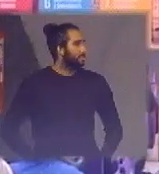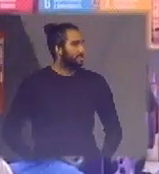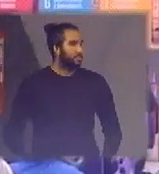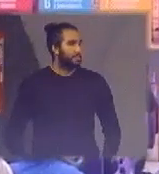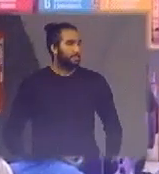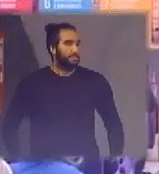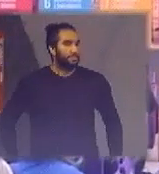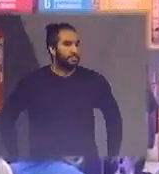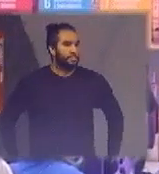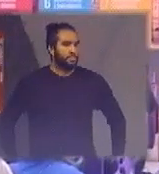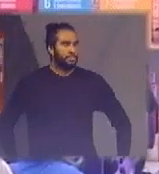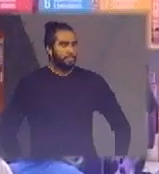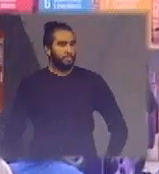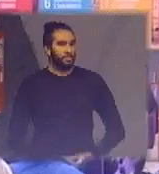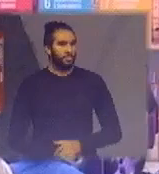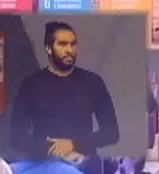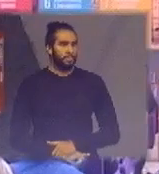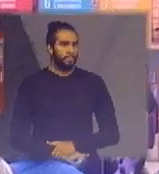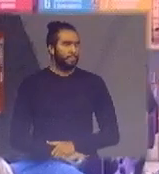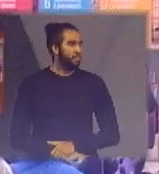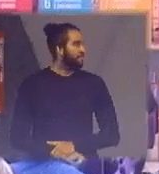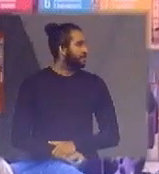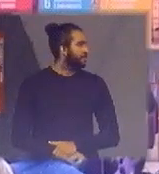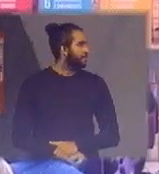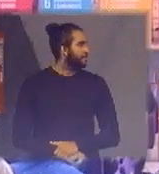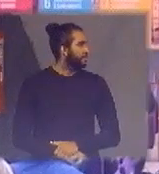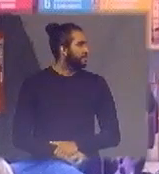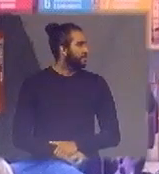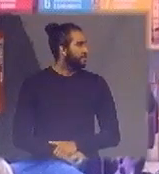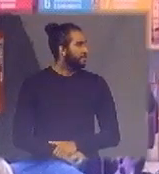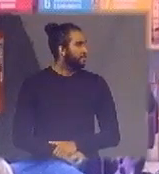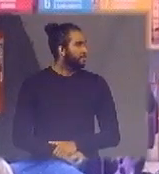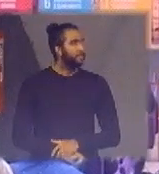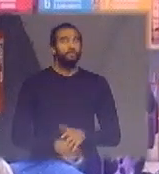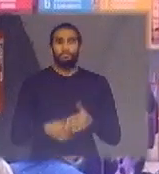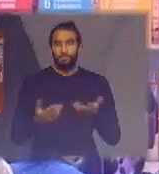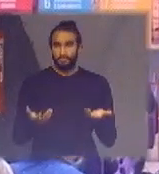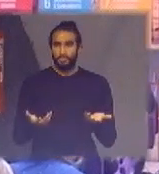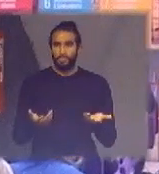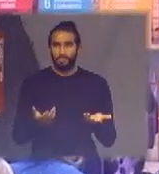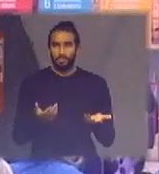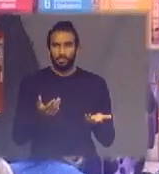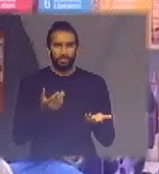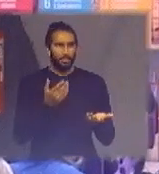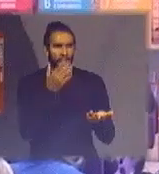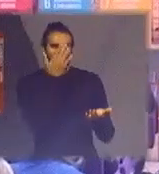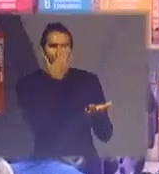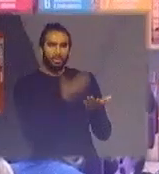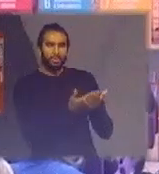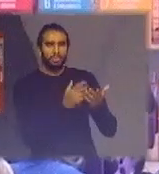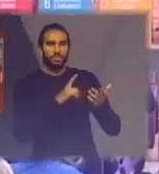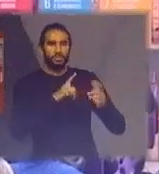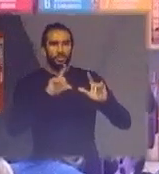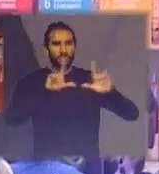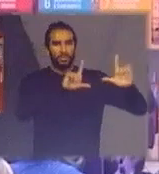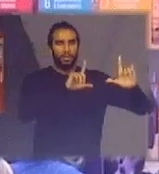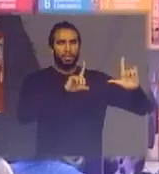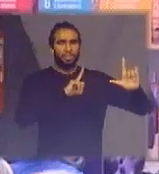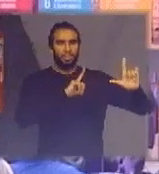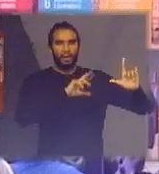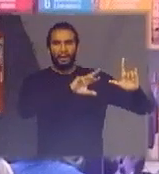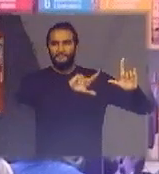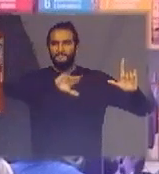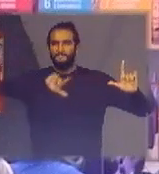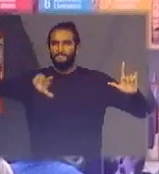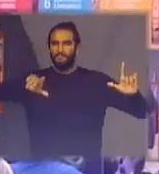e o que precisa ser feito para fomentar sua participação nesse processo bom acho que aquele slide lá com as marcas mostrou